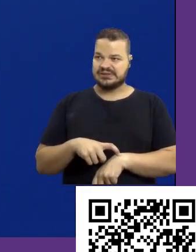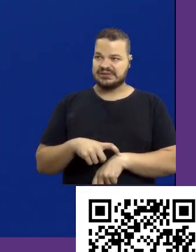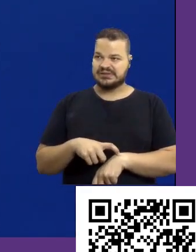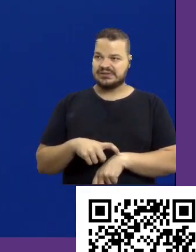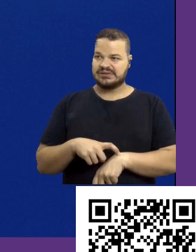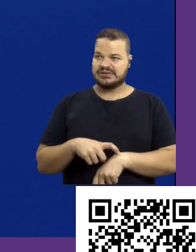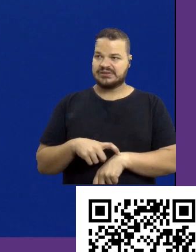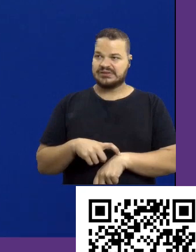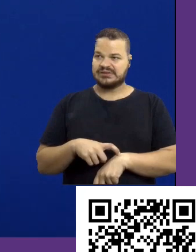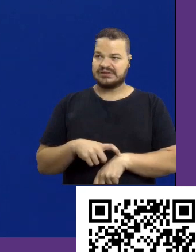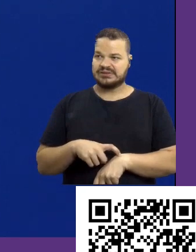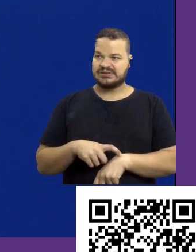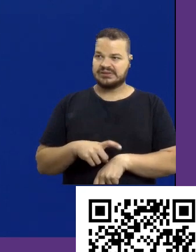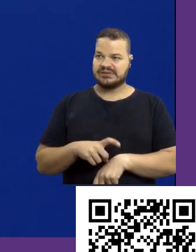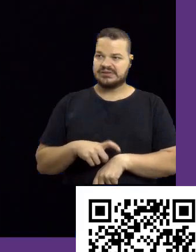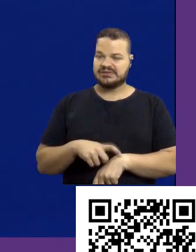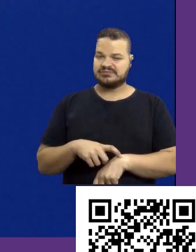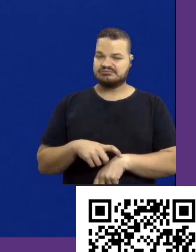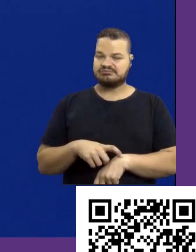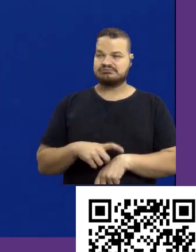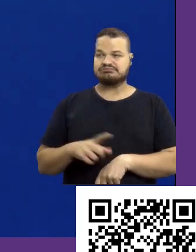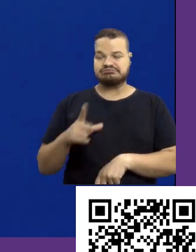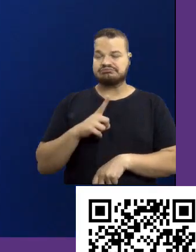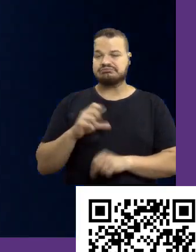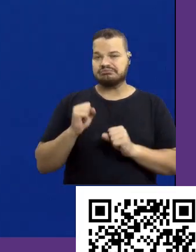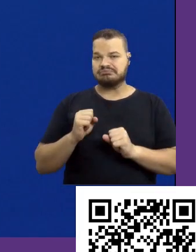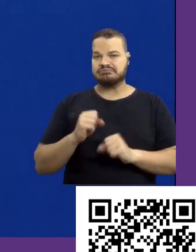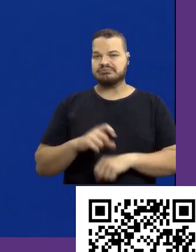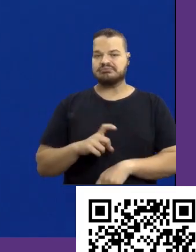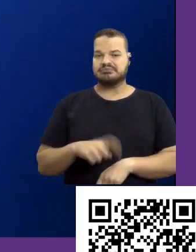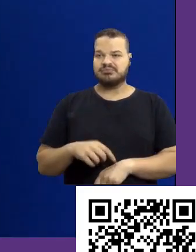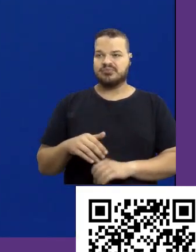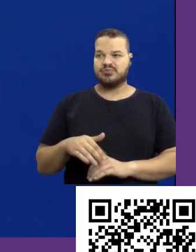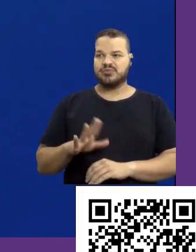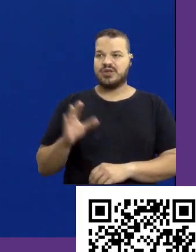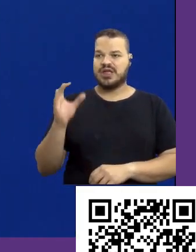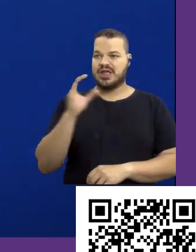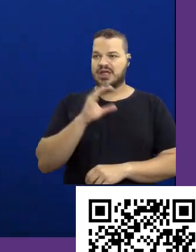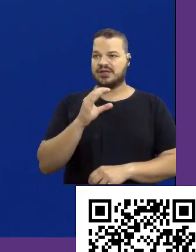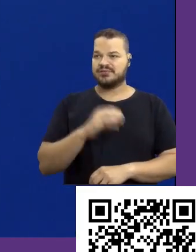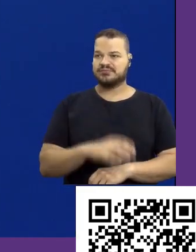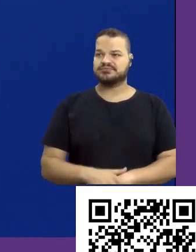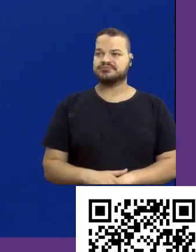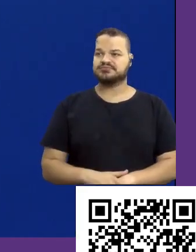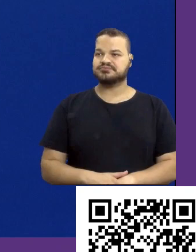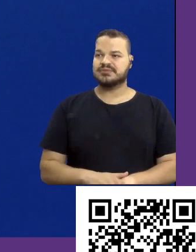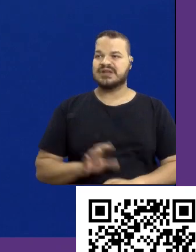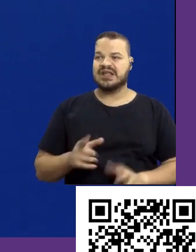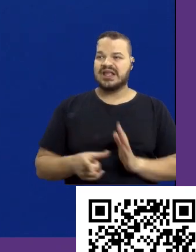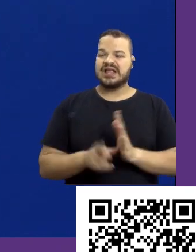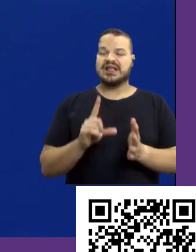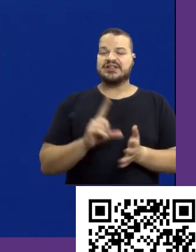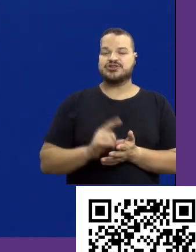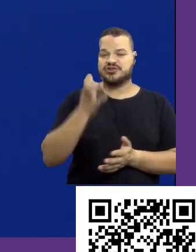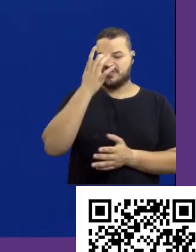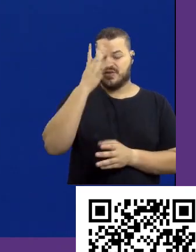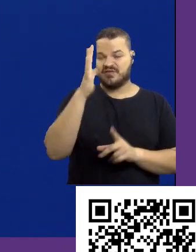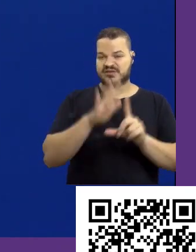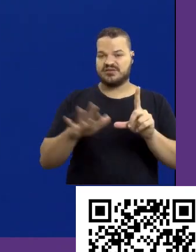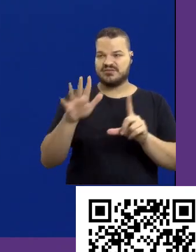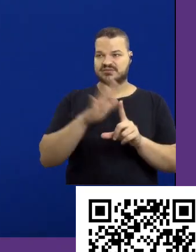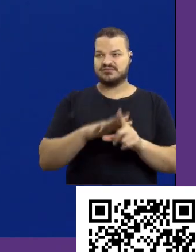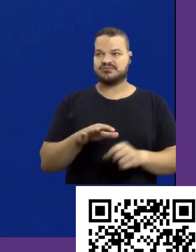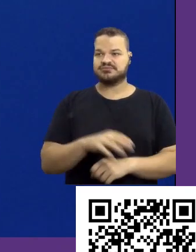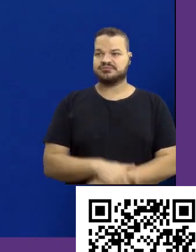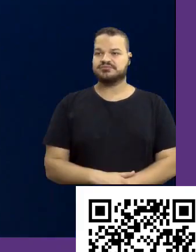Dá tempo? O microfone está indo aí, então. Para mais uma pergunta para a Mari. Antes da gente ver, facilitação gráfica e dar seguimento para a nossa